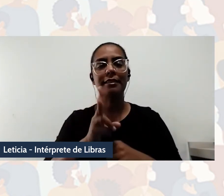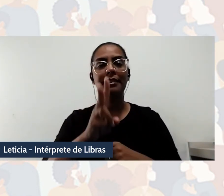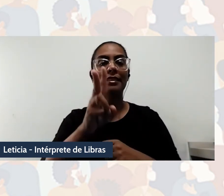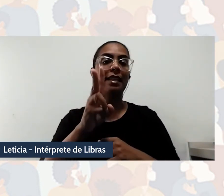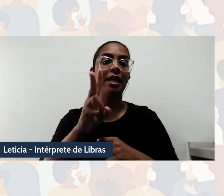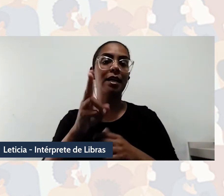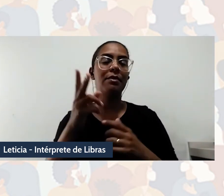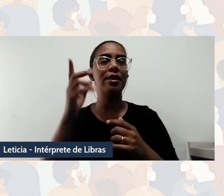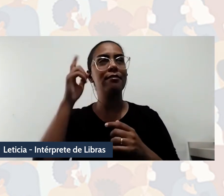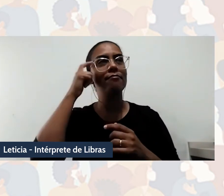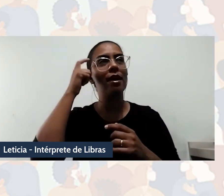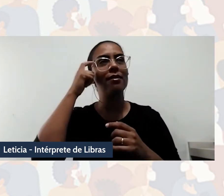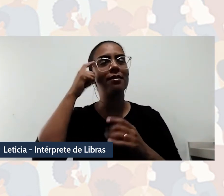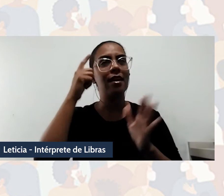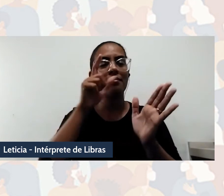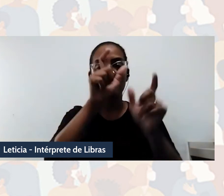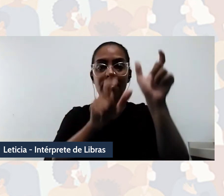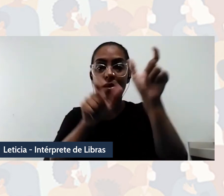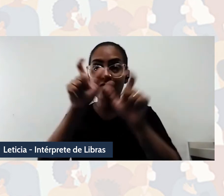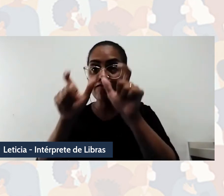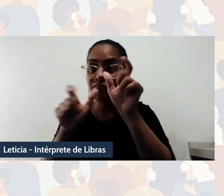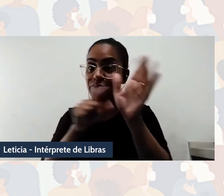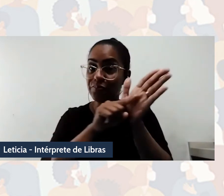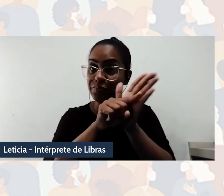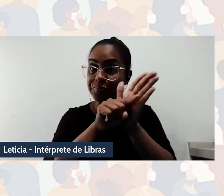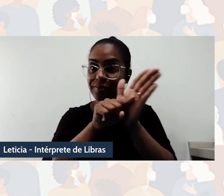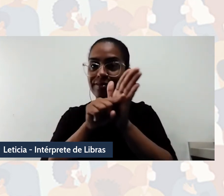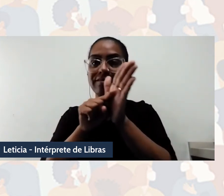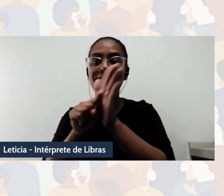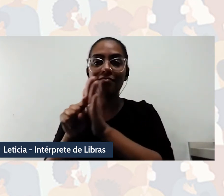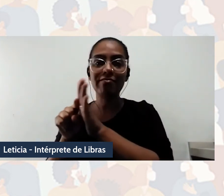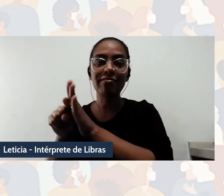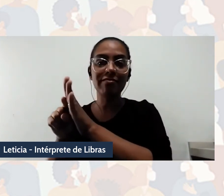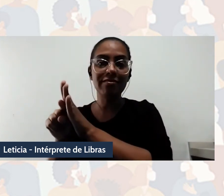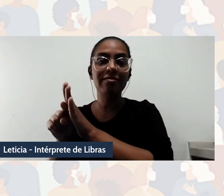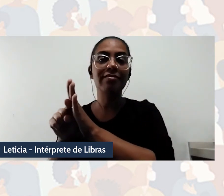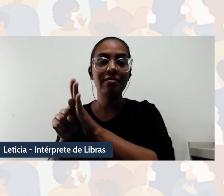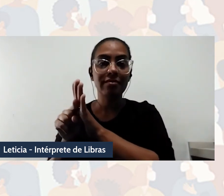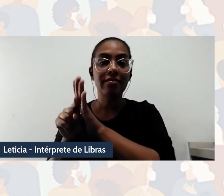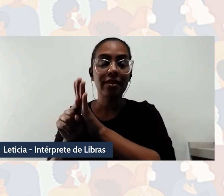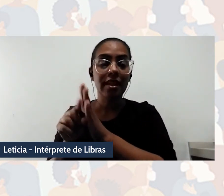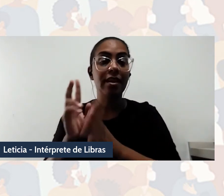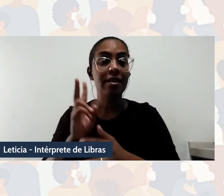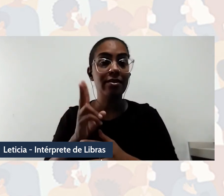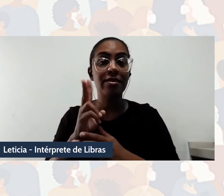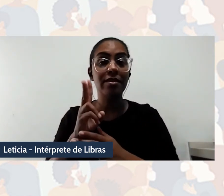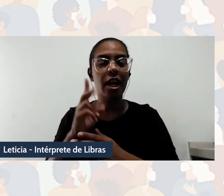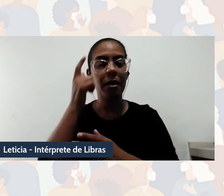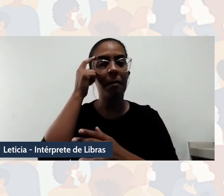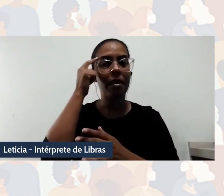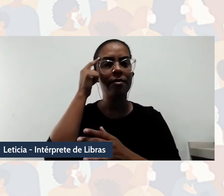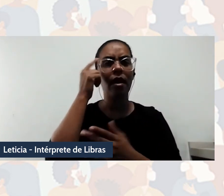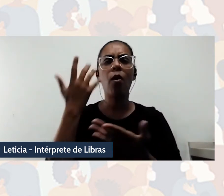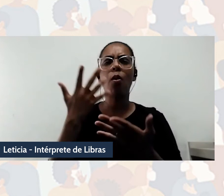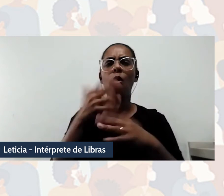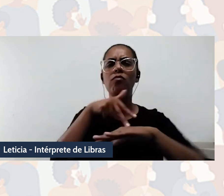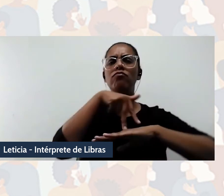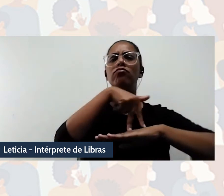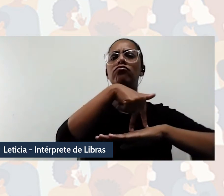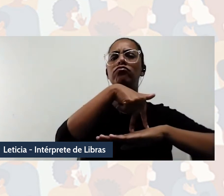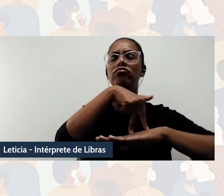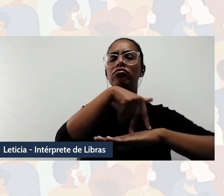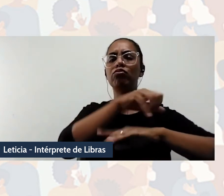Pensar em pesquisadores e pesquisadoras que constantemente se indaguem acerca do seu lugar social, do seu lugar epistêmico,